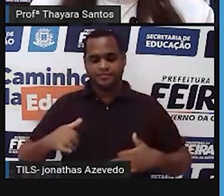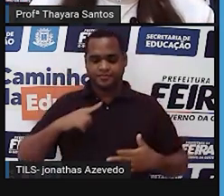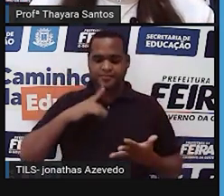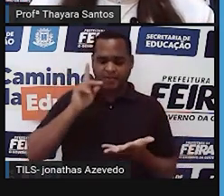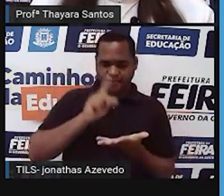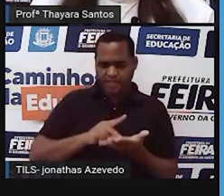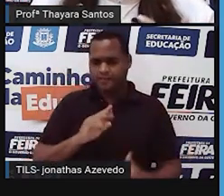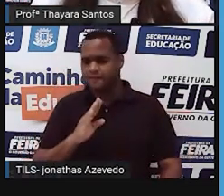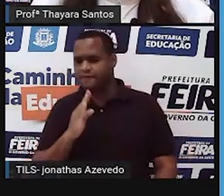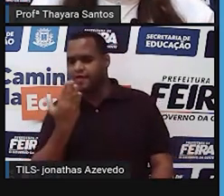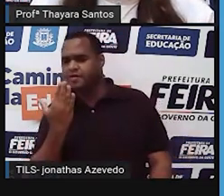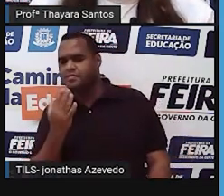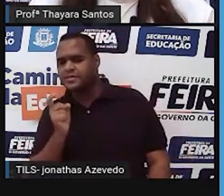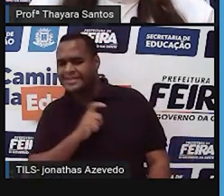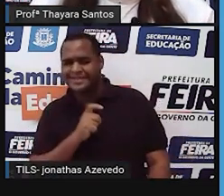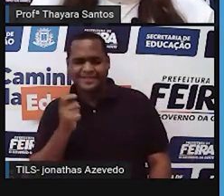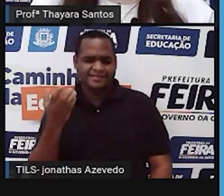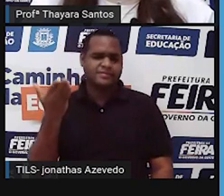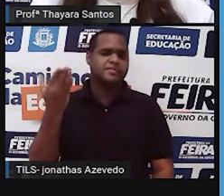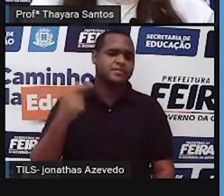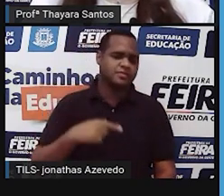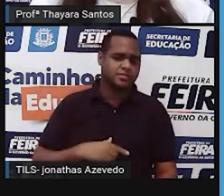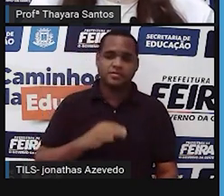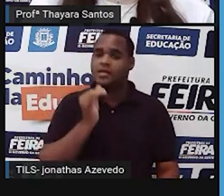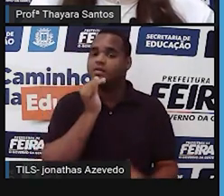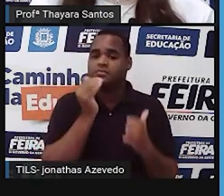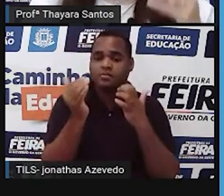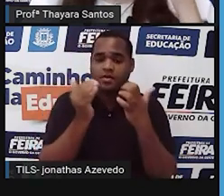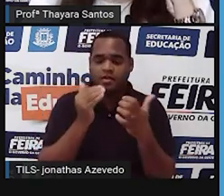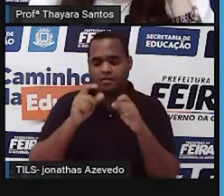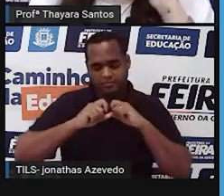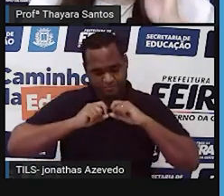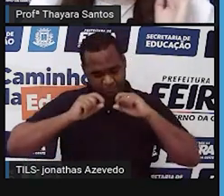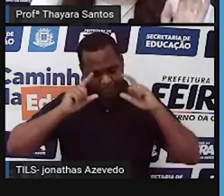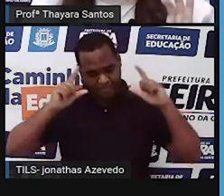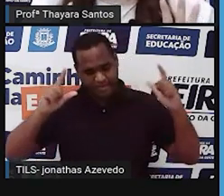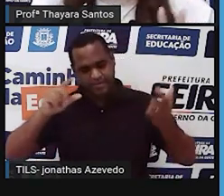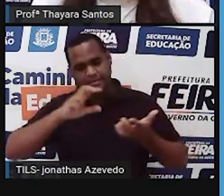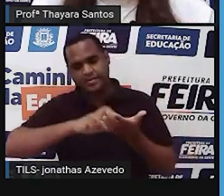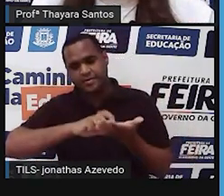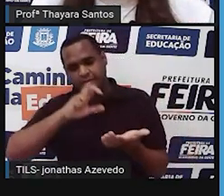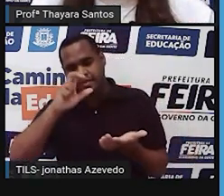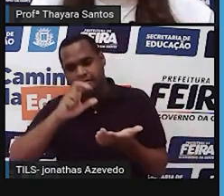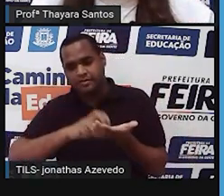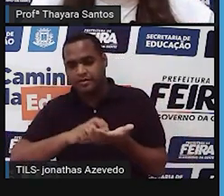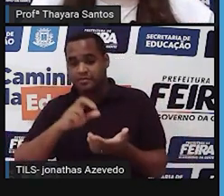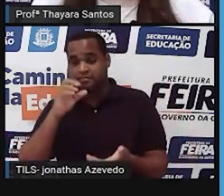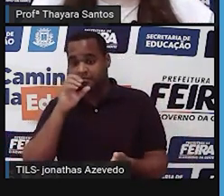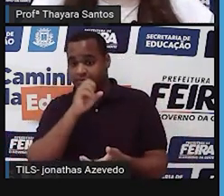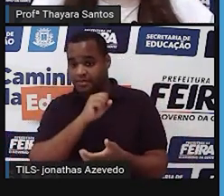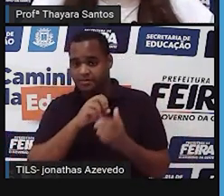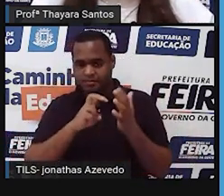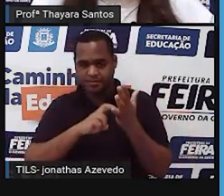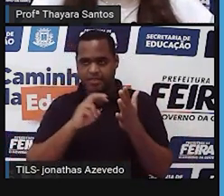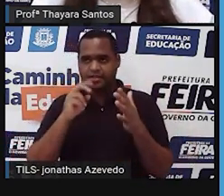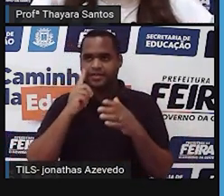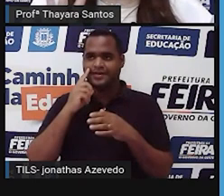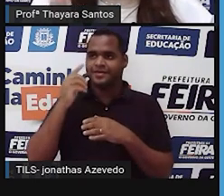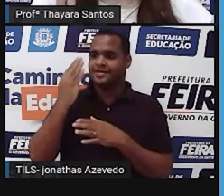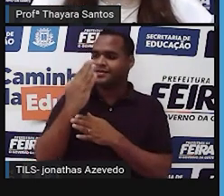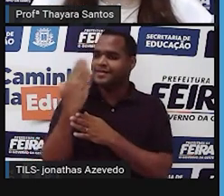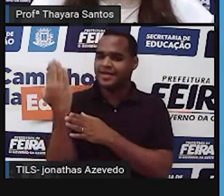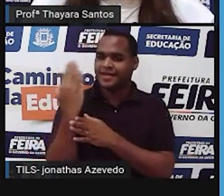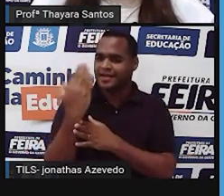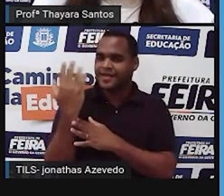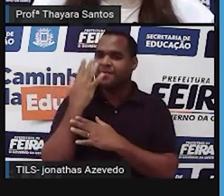verdadeiro ou não. Por exemplo, se eu acordo de manhã cedo e vejo que a janela de casa